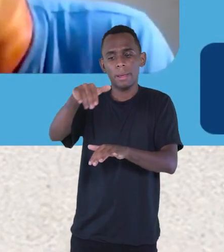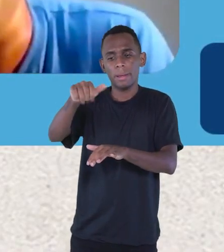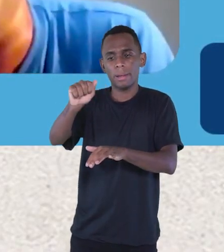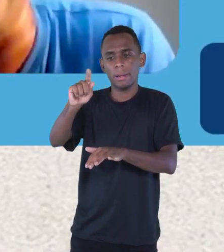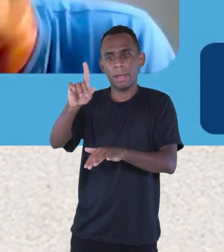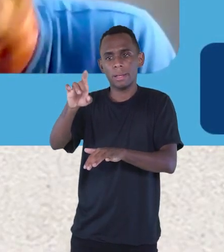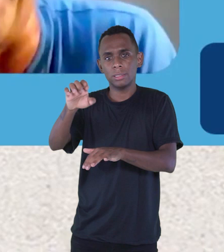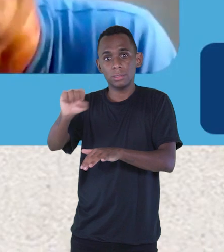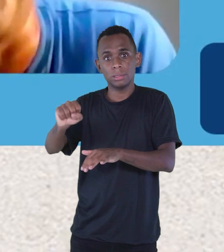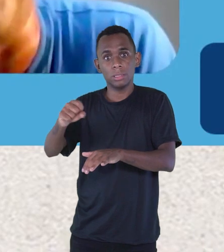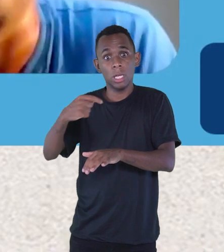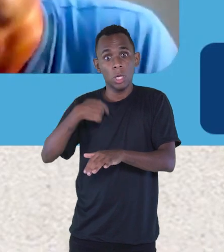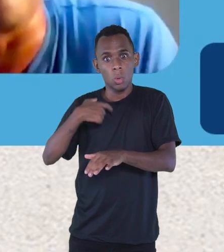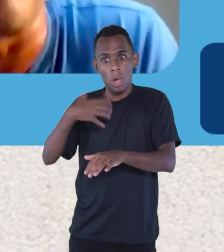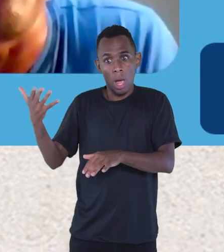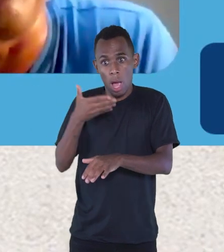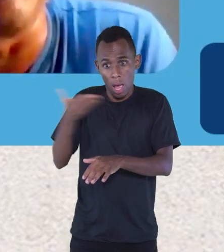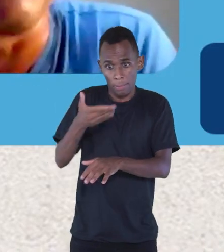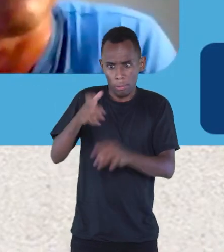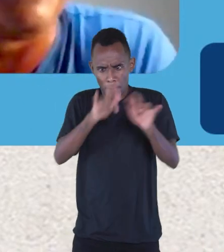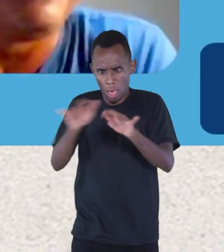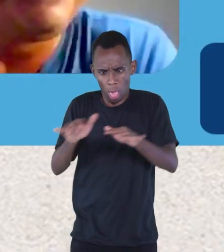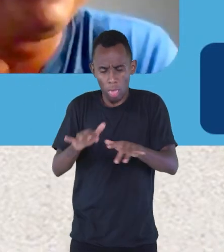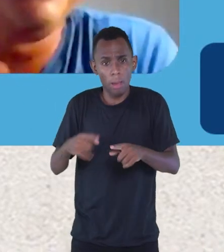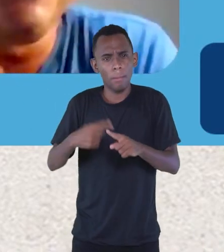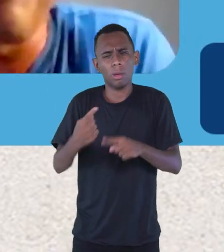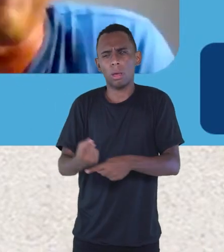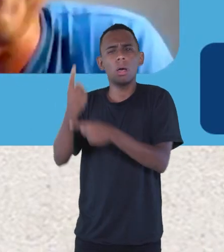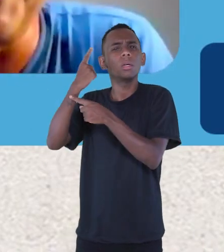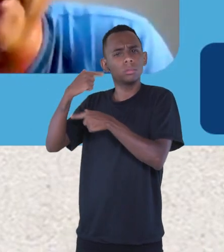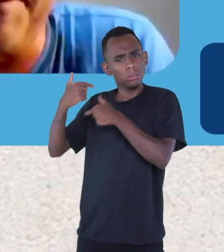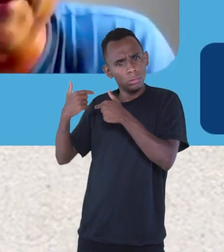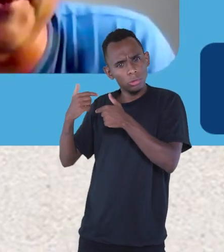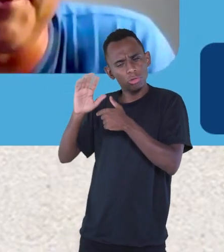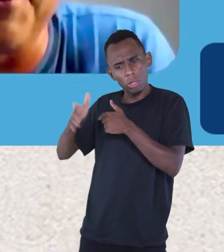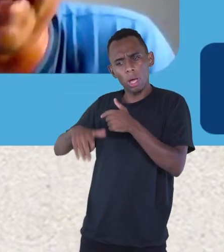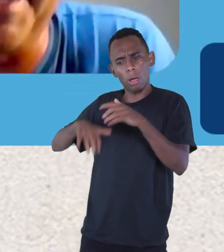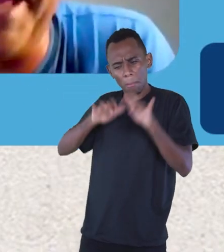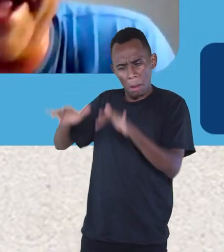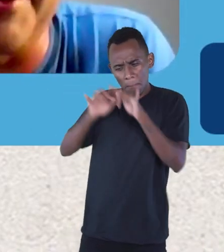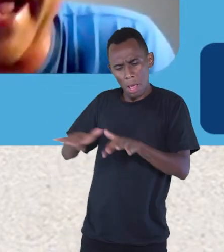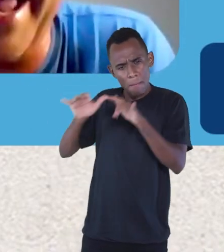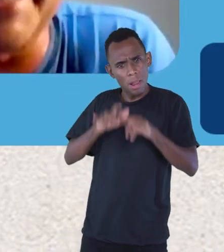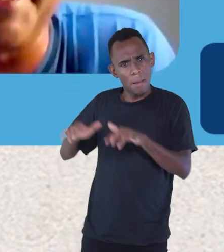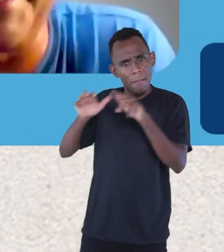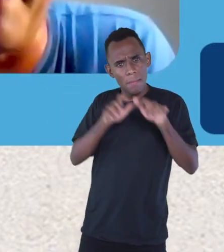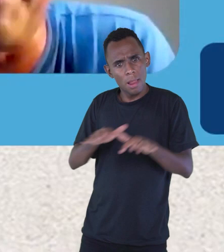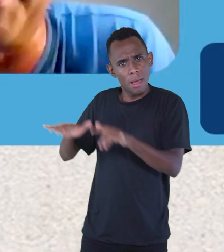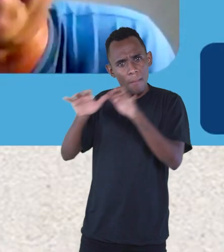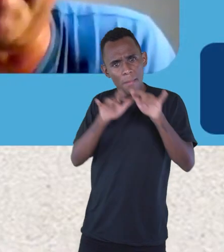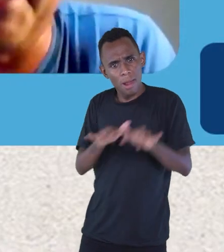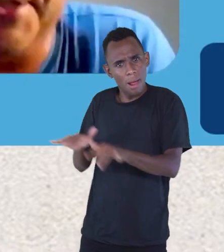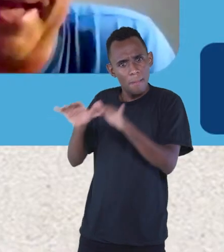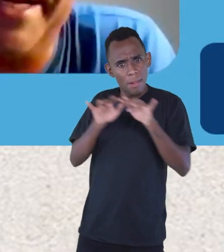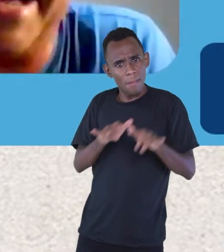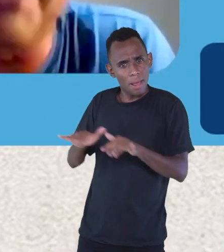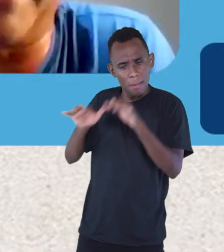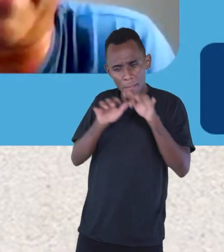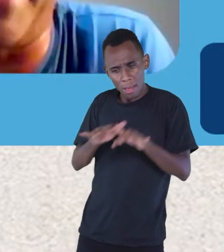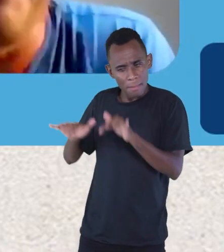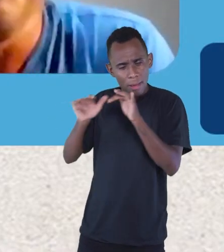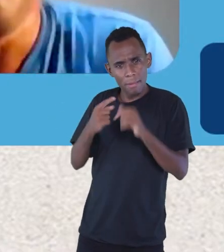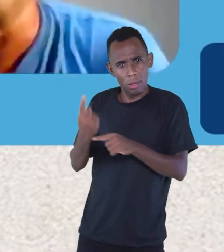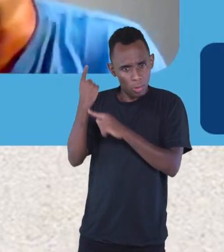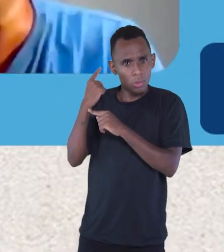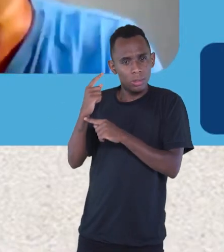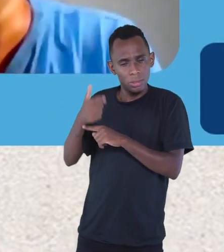rápido porque eu sou do tempo da tatilografia, né, José? Eu fiz os critérios A, S, D, F, G, C, C, D, L, K,